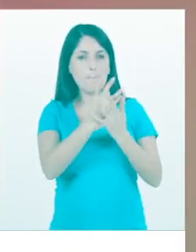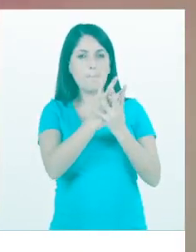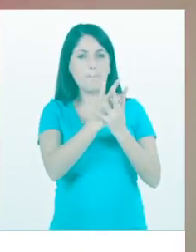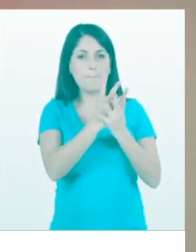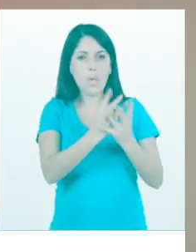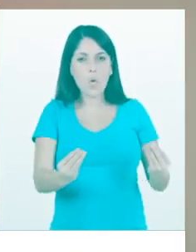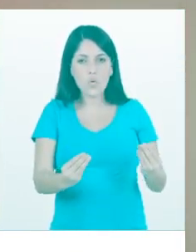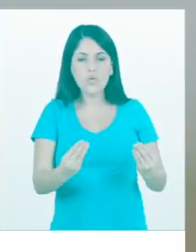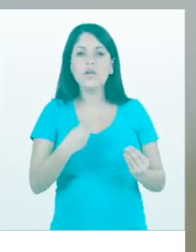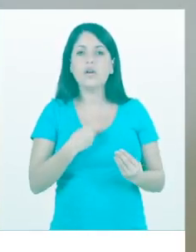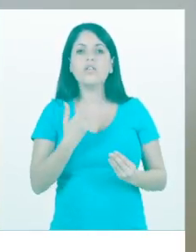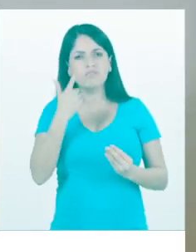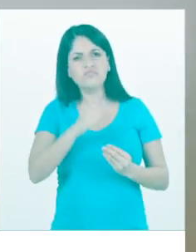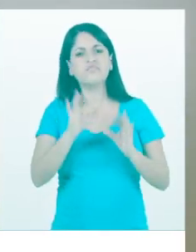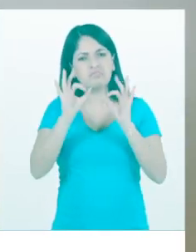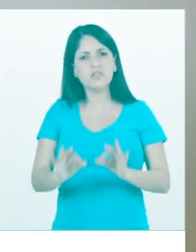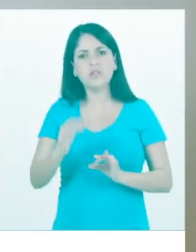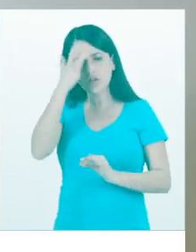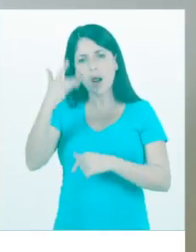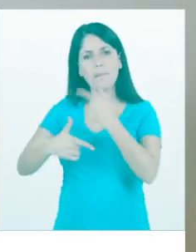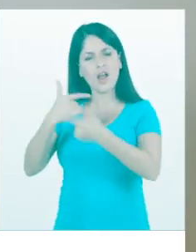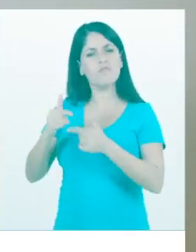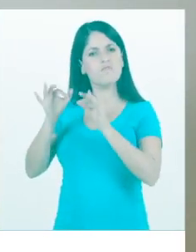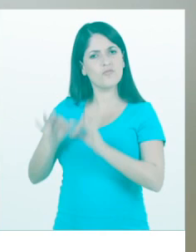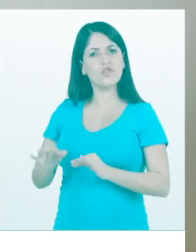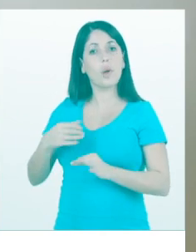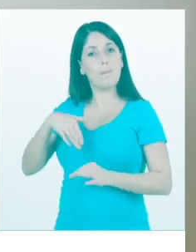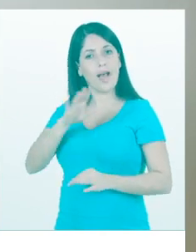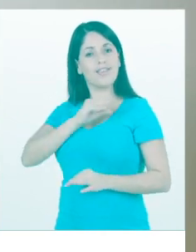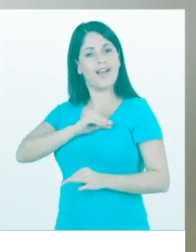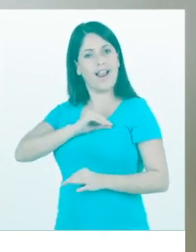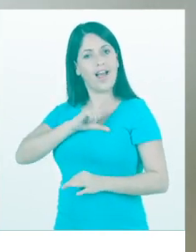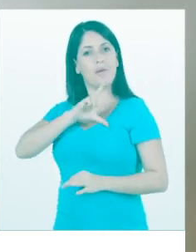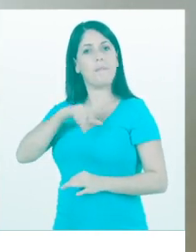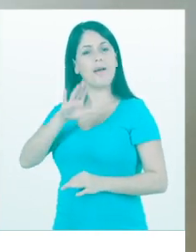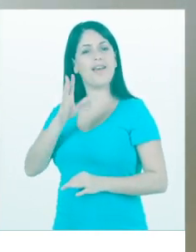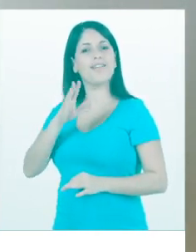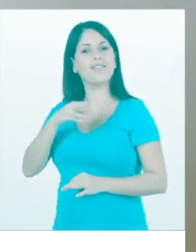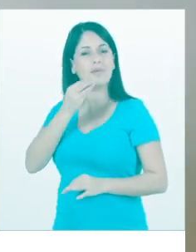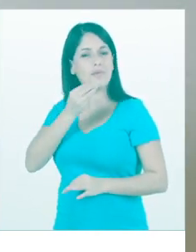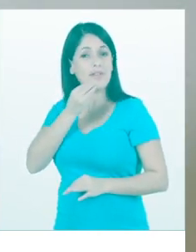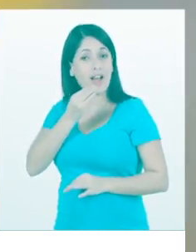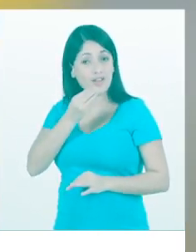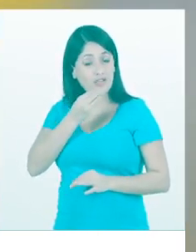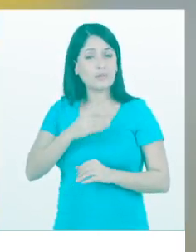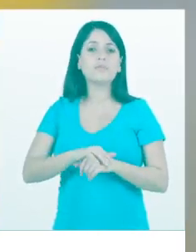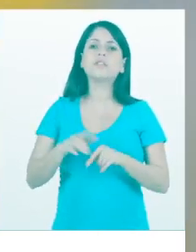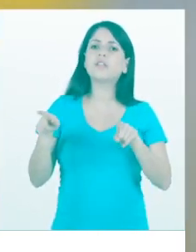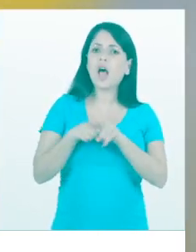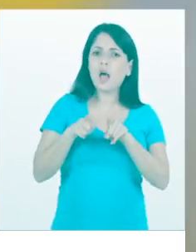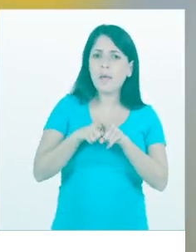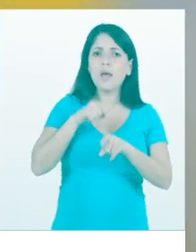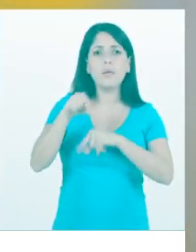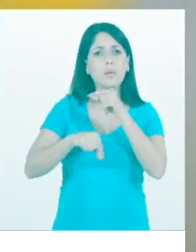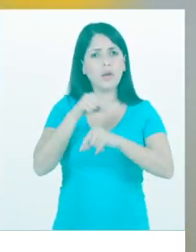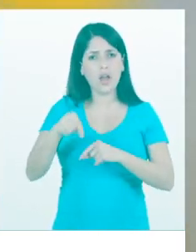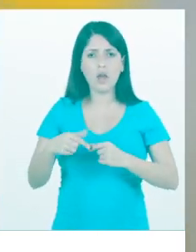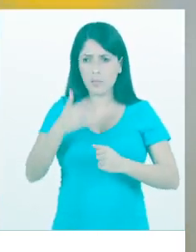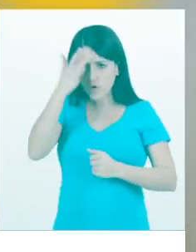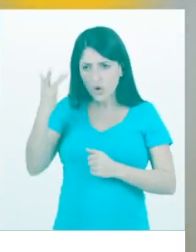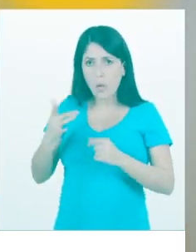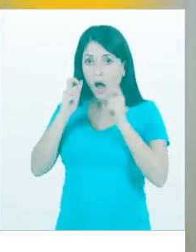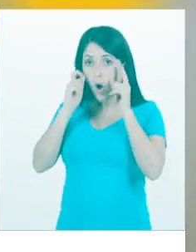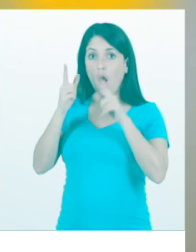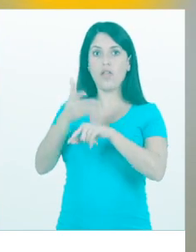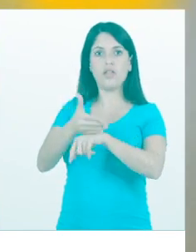do nosso dicionário, garantindo a todos um emprego digno, com mais renda e mais oportunidades. No nosso governo, não vai